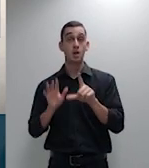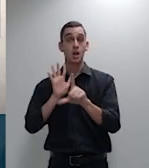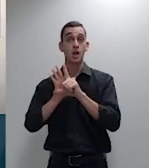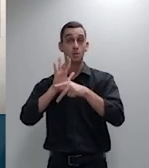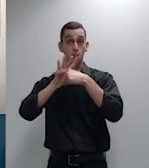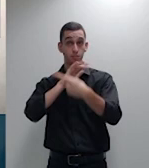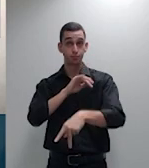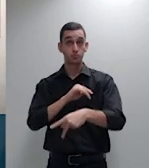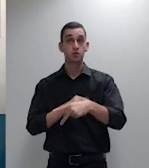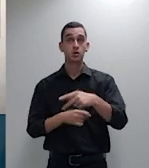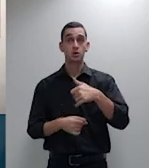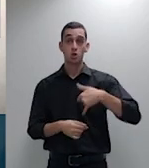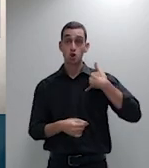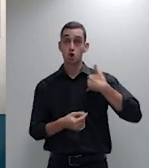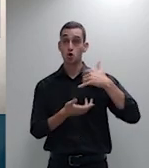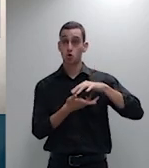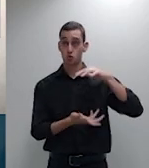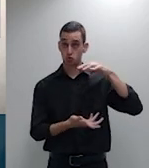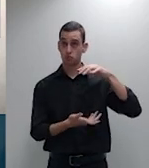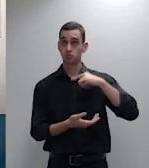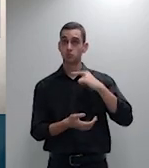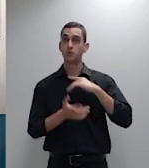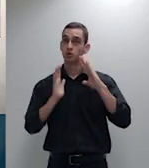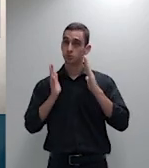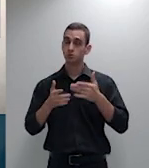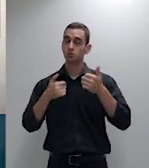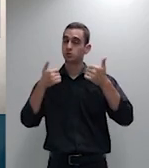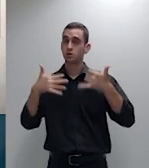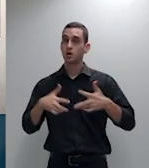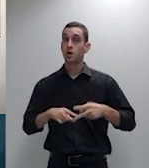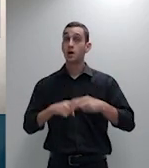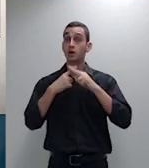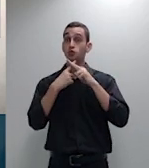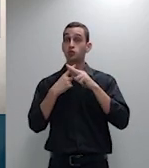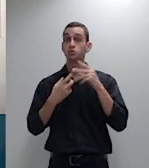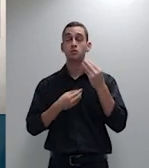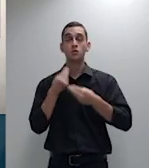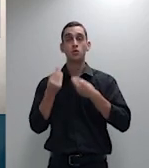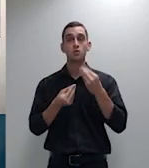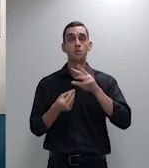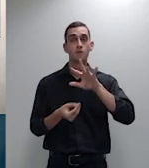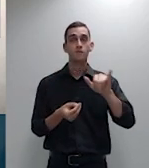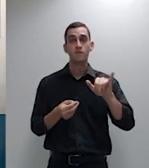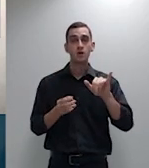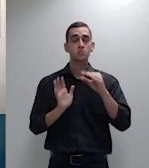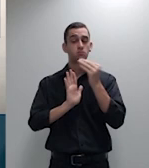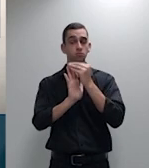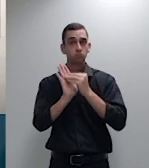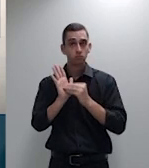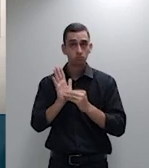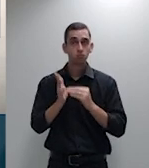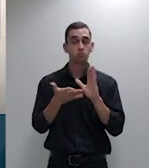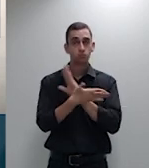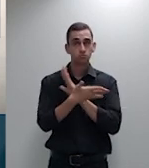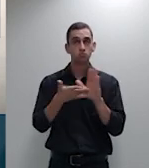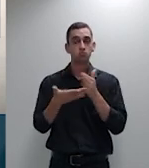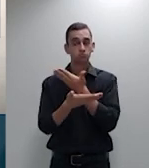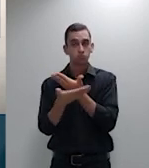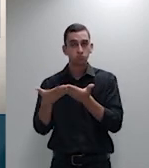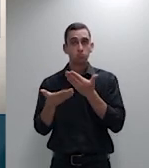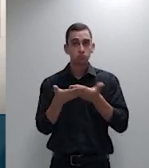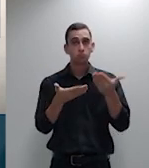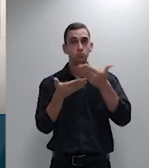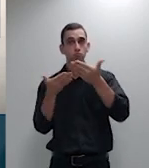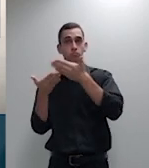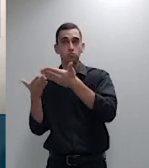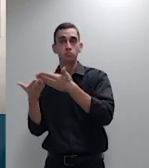apenas inibe o reajuste que consubstancie discriminação desproporcional ao idoso e